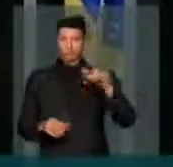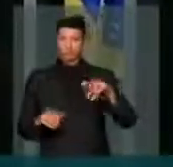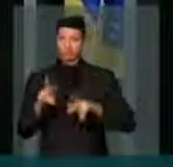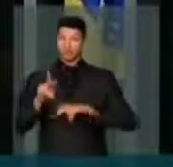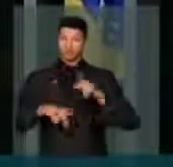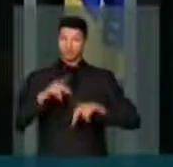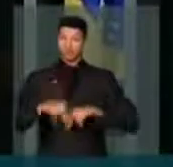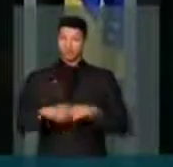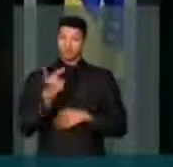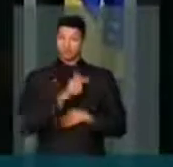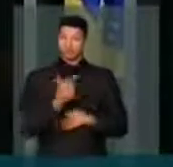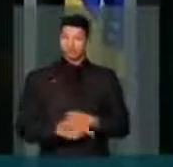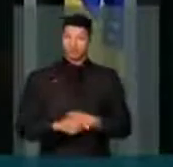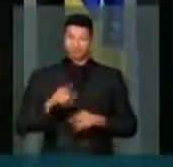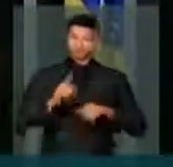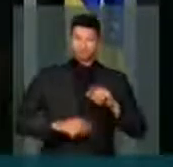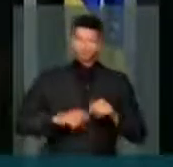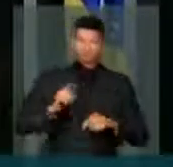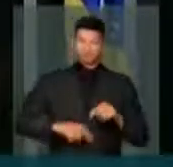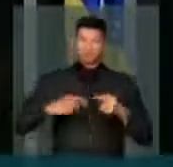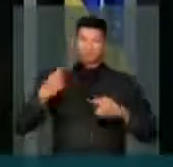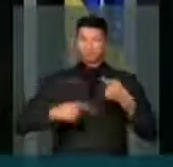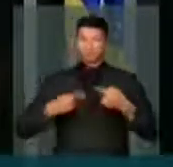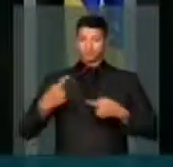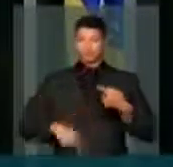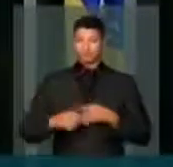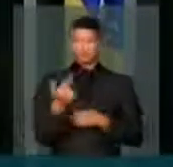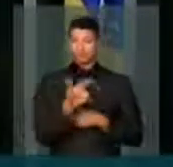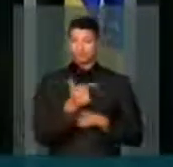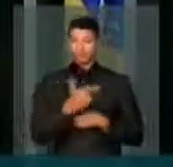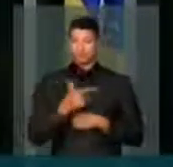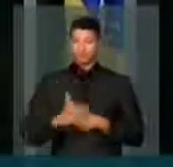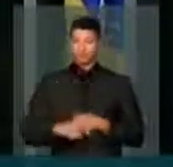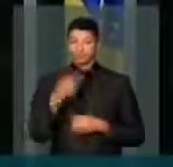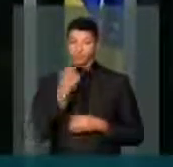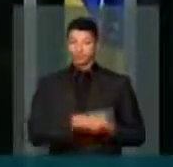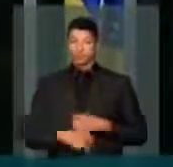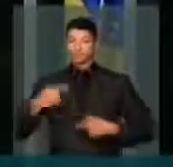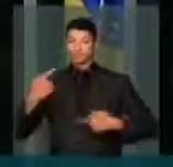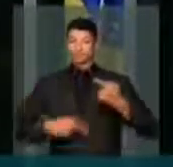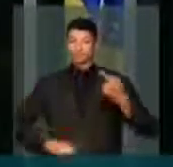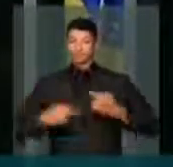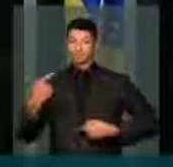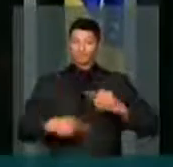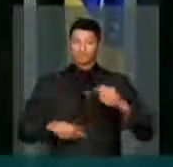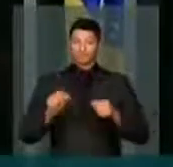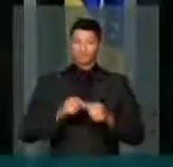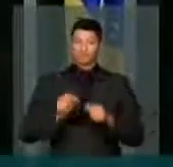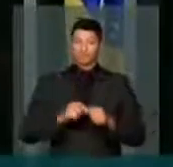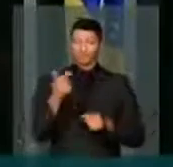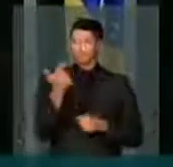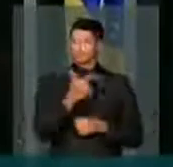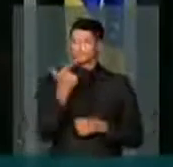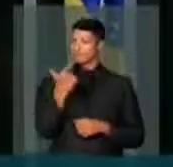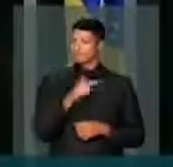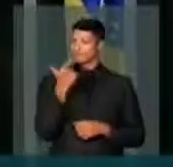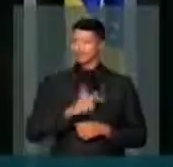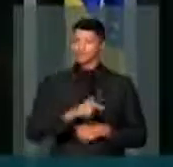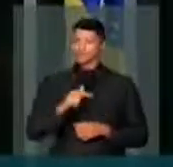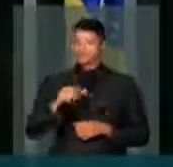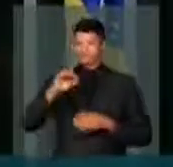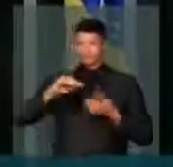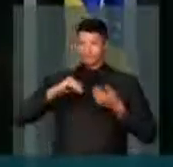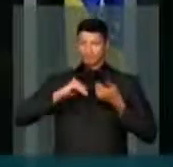povo que não tem as suas matérias discutidas, que não tem as suas discussões feitas, que não tem a